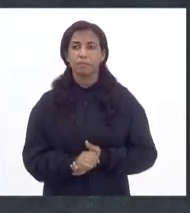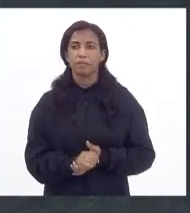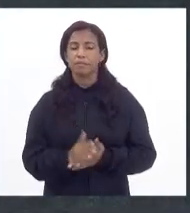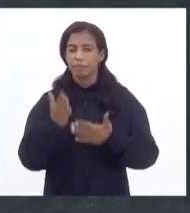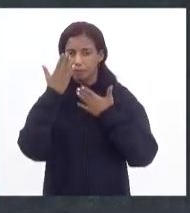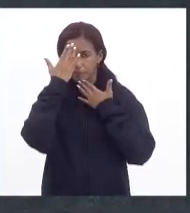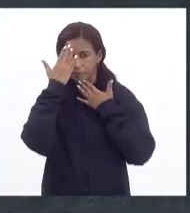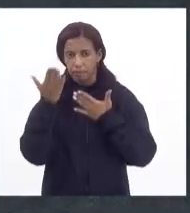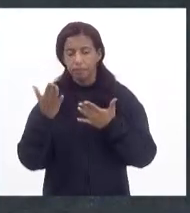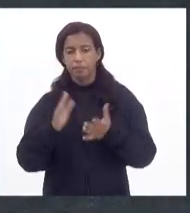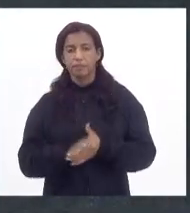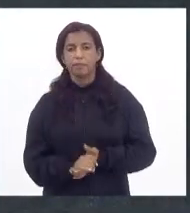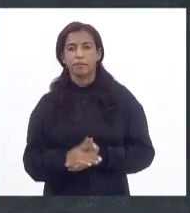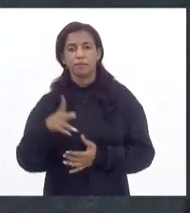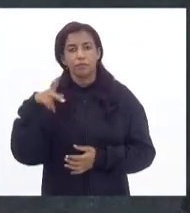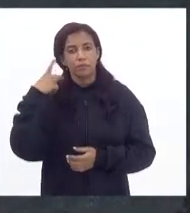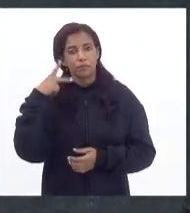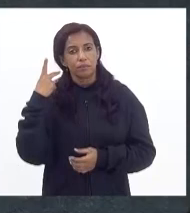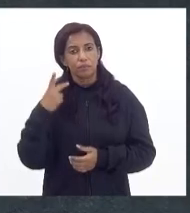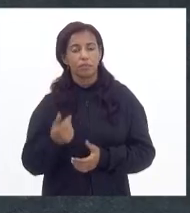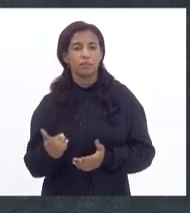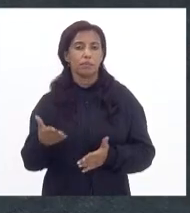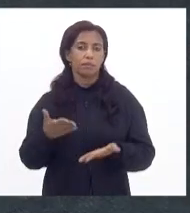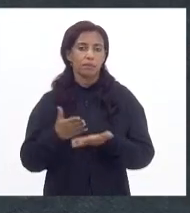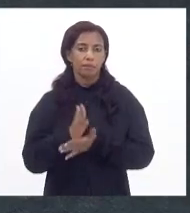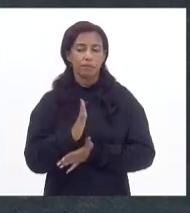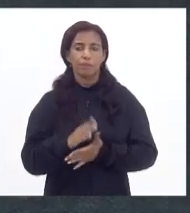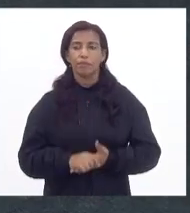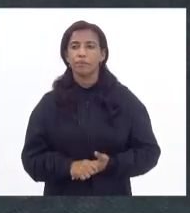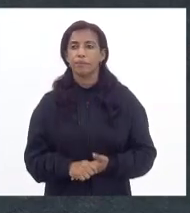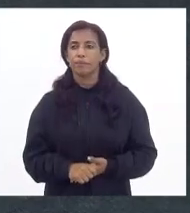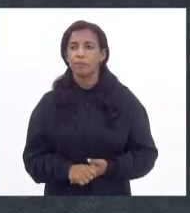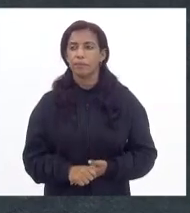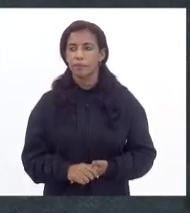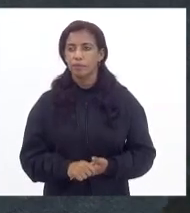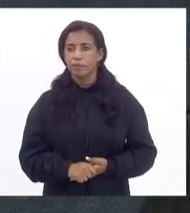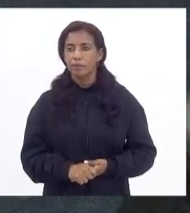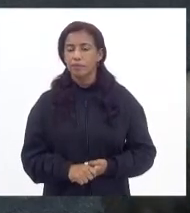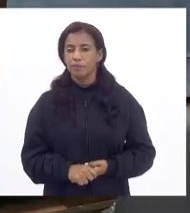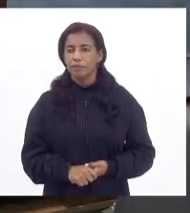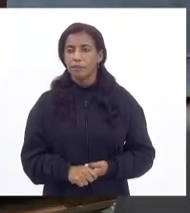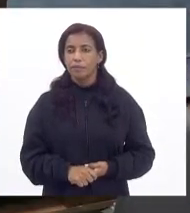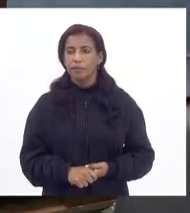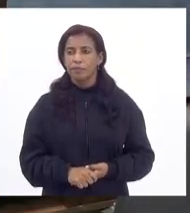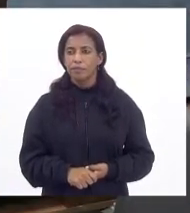agradecer aos senhores parlamentares terem aprovado o presente projeto de lei. Obrigado, senhora presidente.